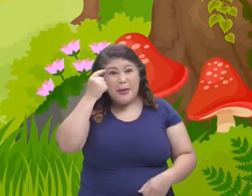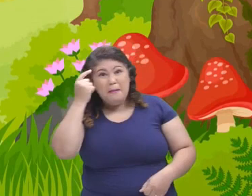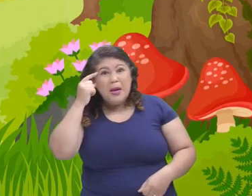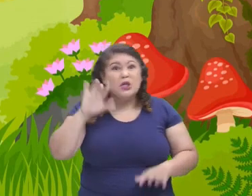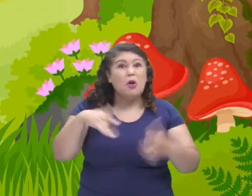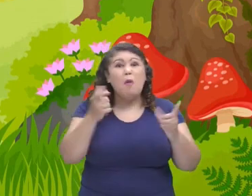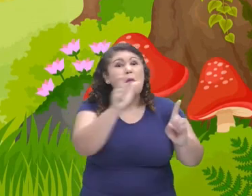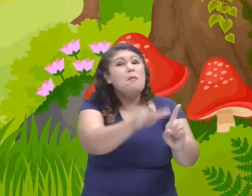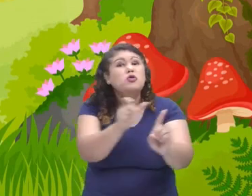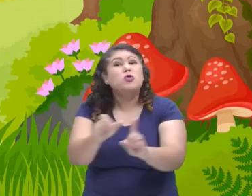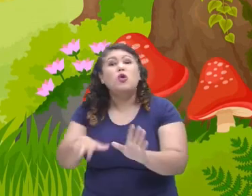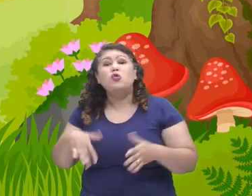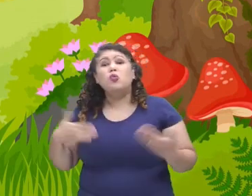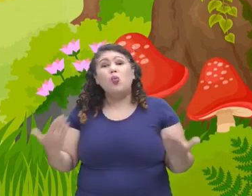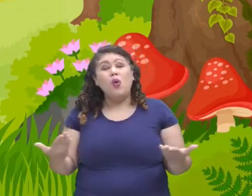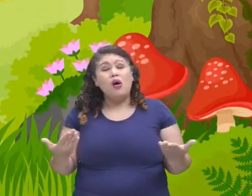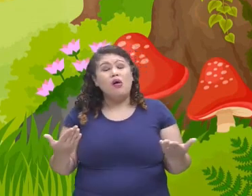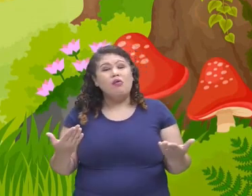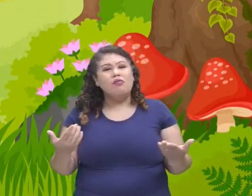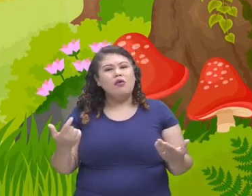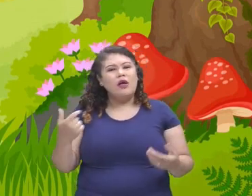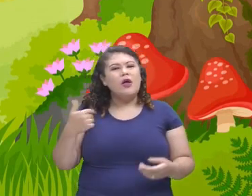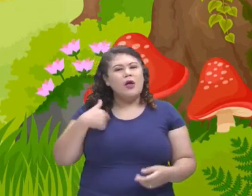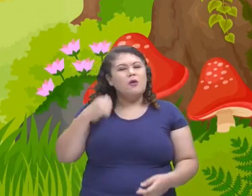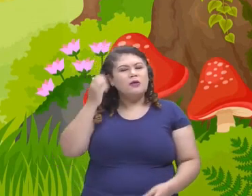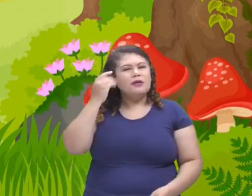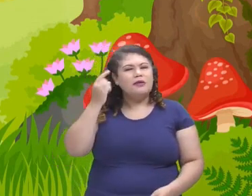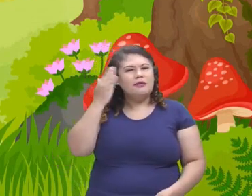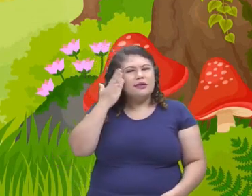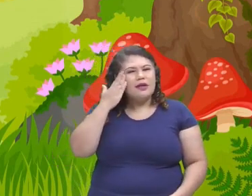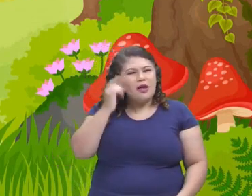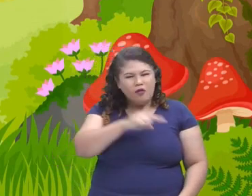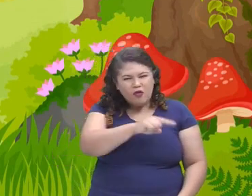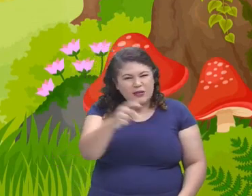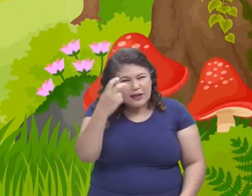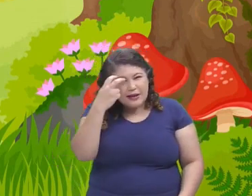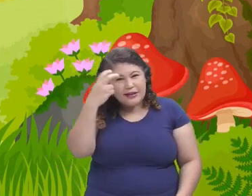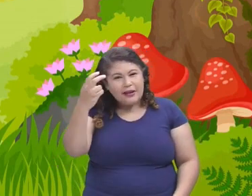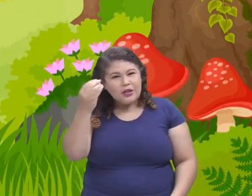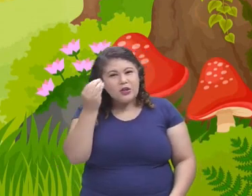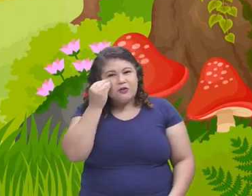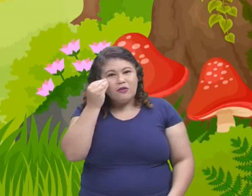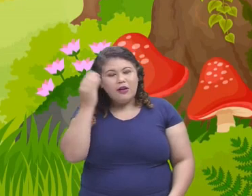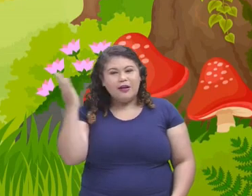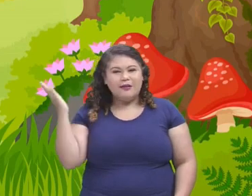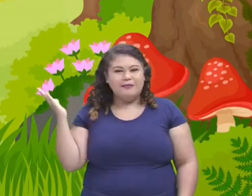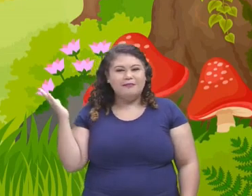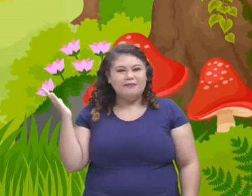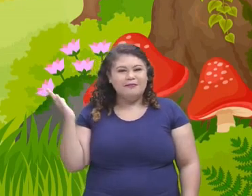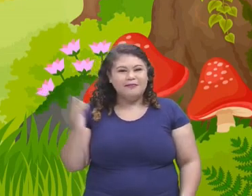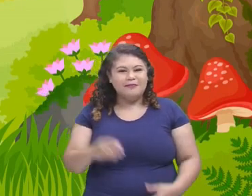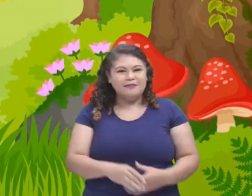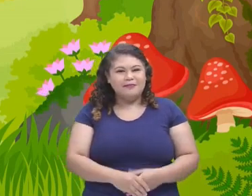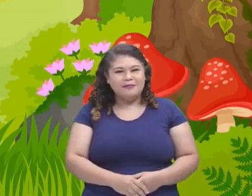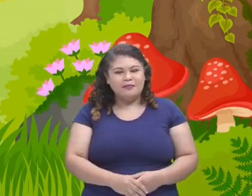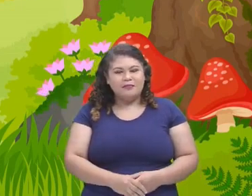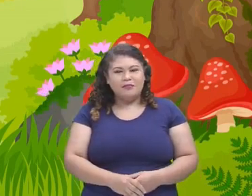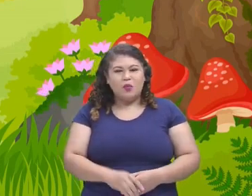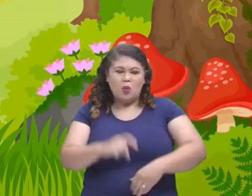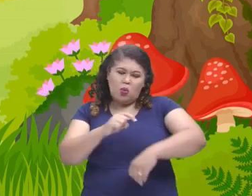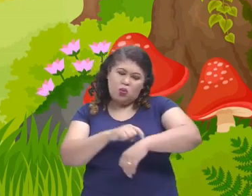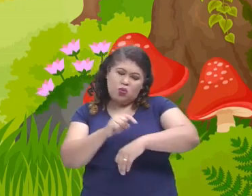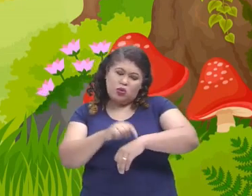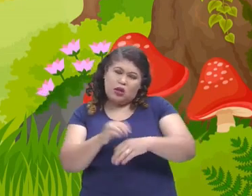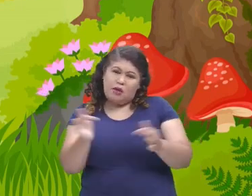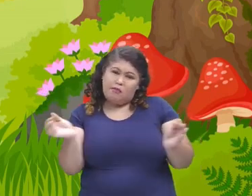Eu sei que sim, porque vocês são muito inteligentes. O nosso tempo já vai acabar. E ele